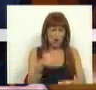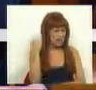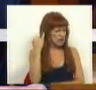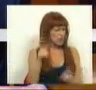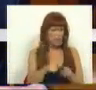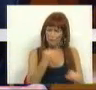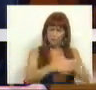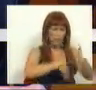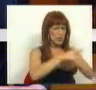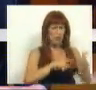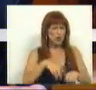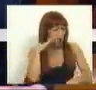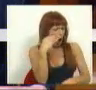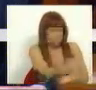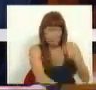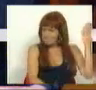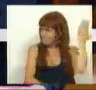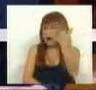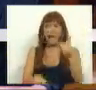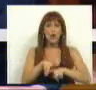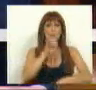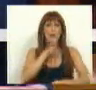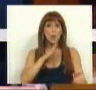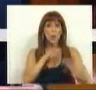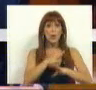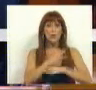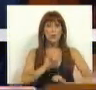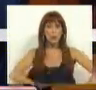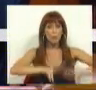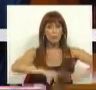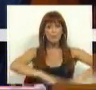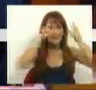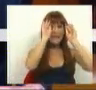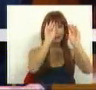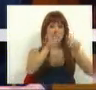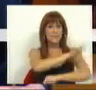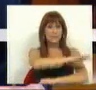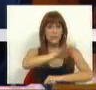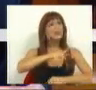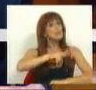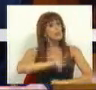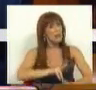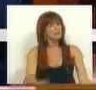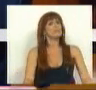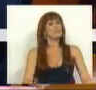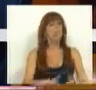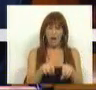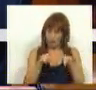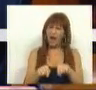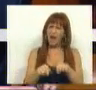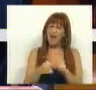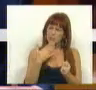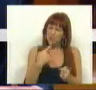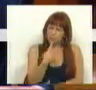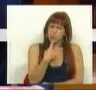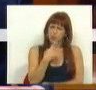instituições funcionar com normalidade para que possa continuar o progresso da educação e da ciência em Portugal. Será isto